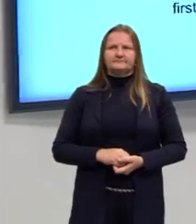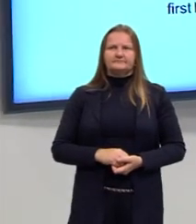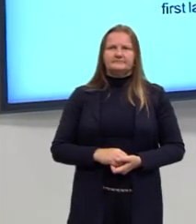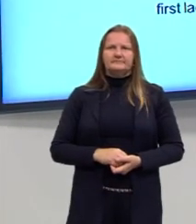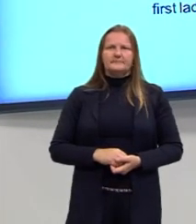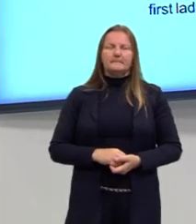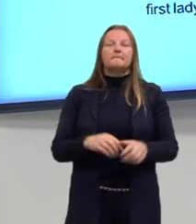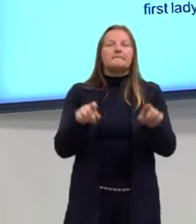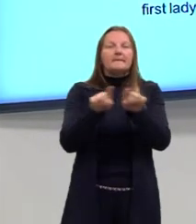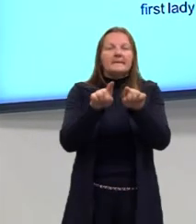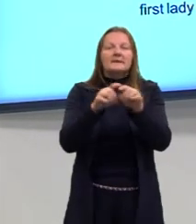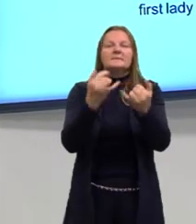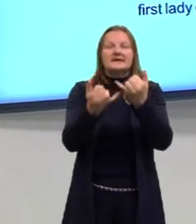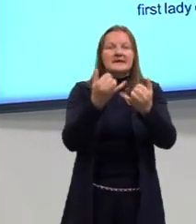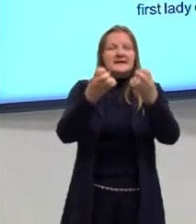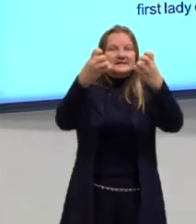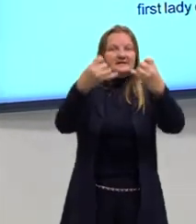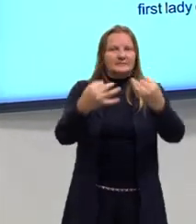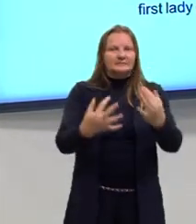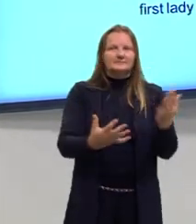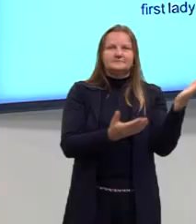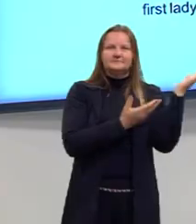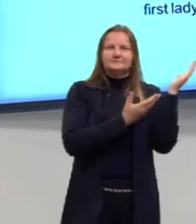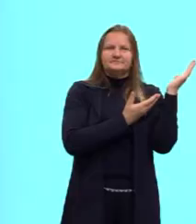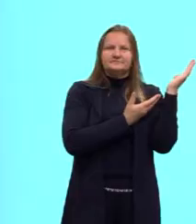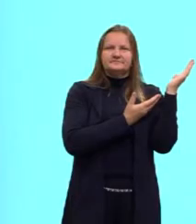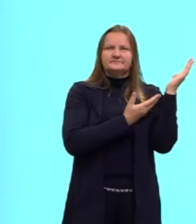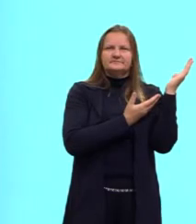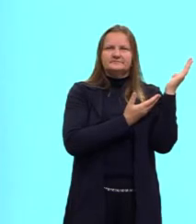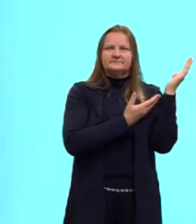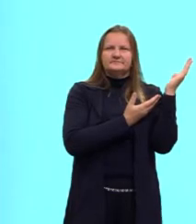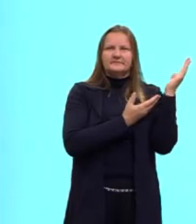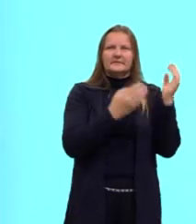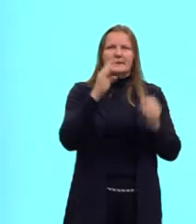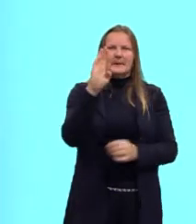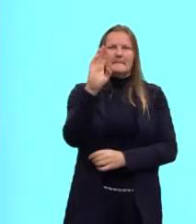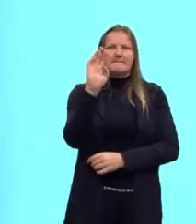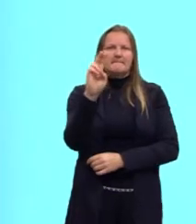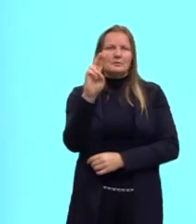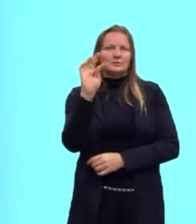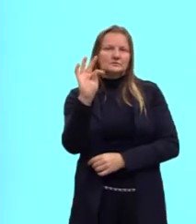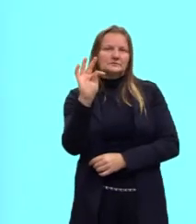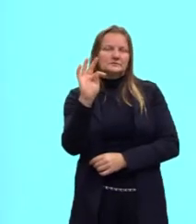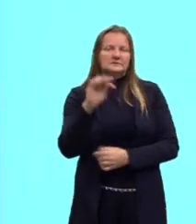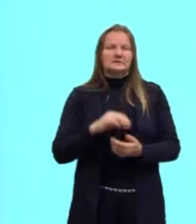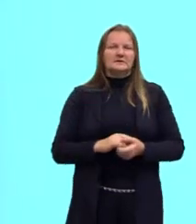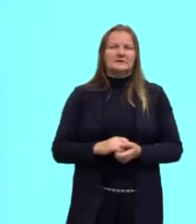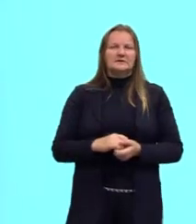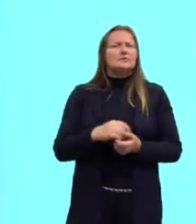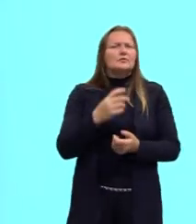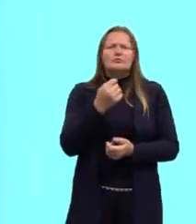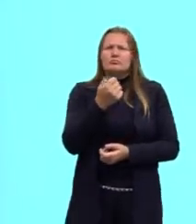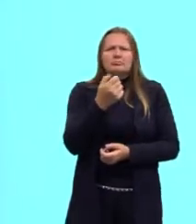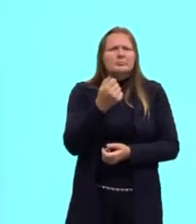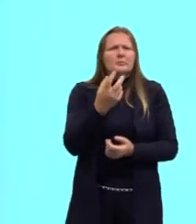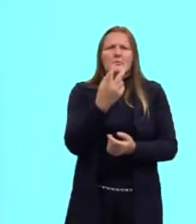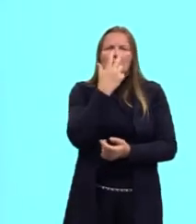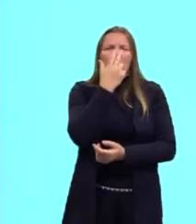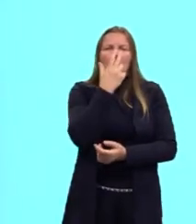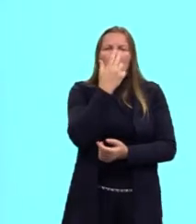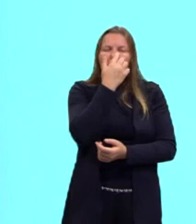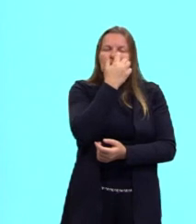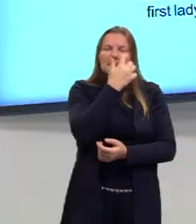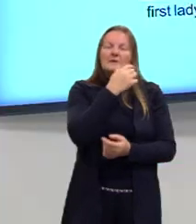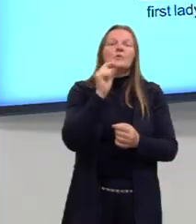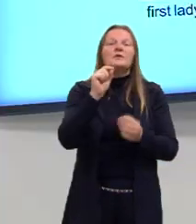Aqui tem mais alguns exemplos, ó. O but. O but é muito comum. O que é o but?